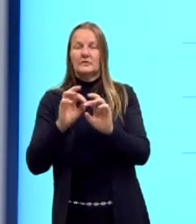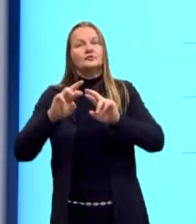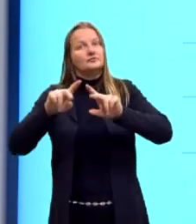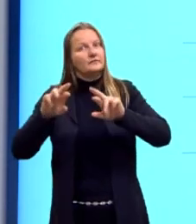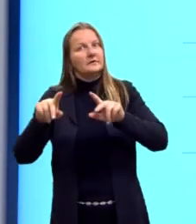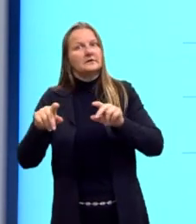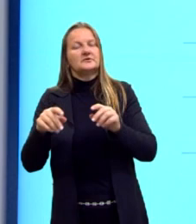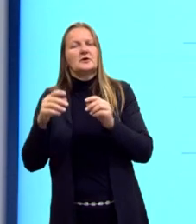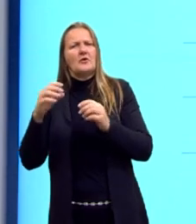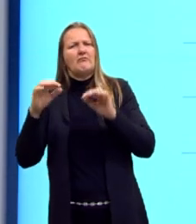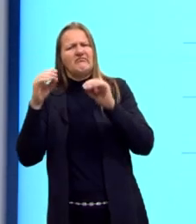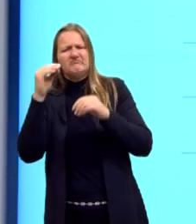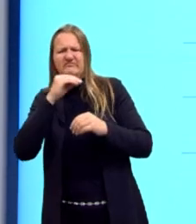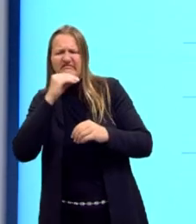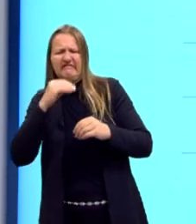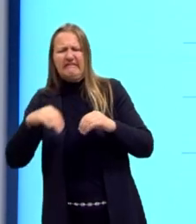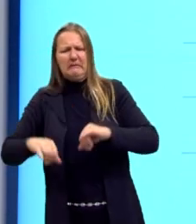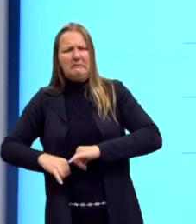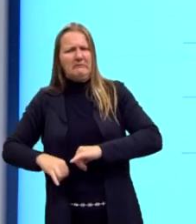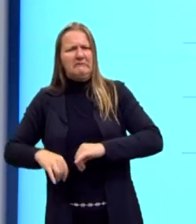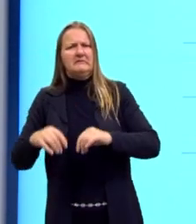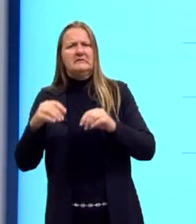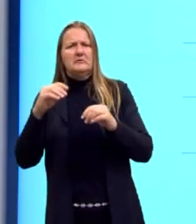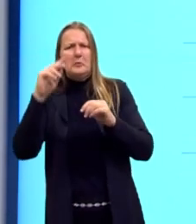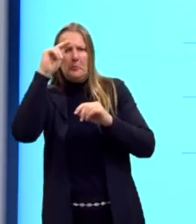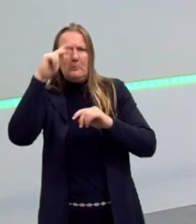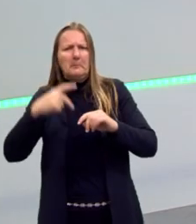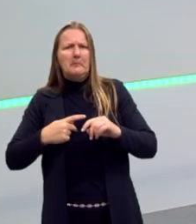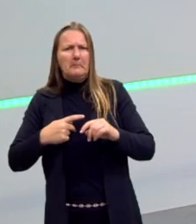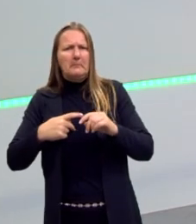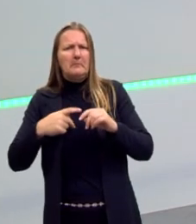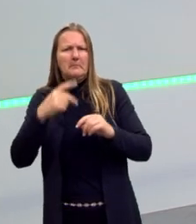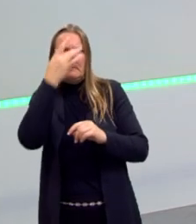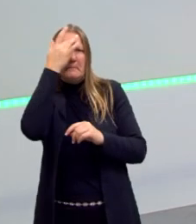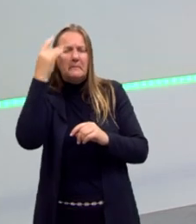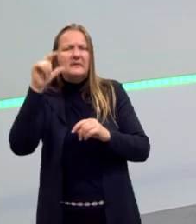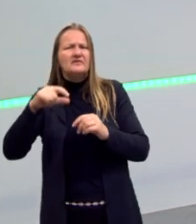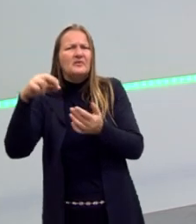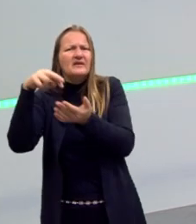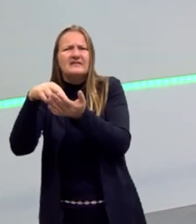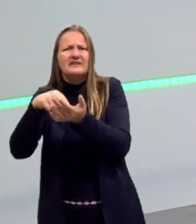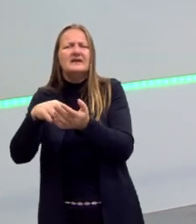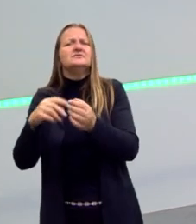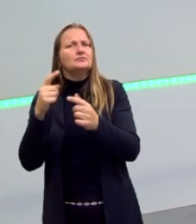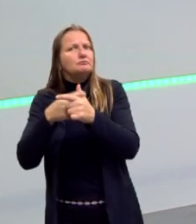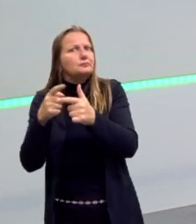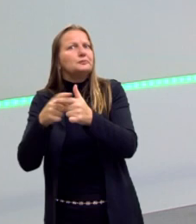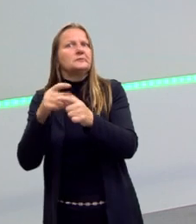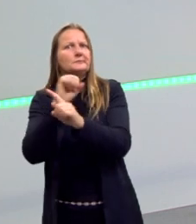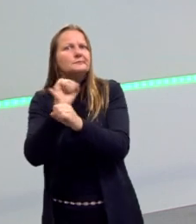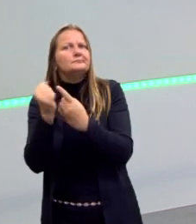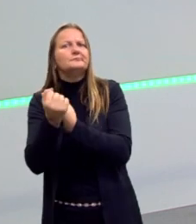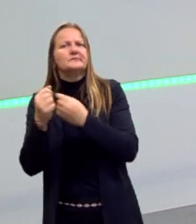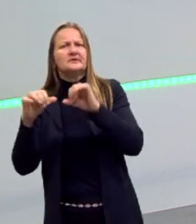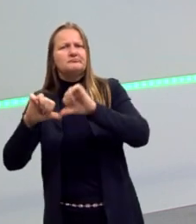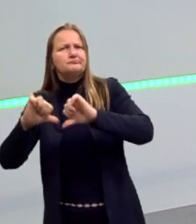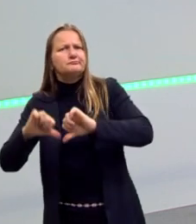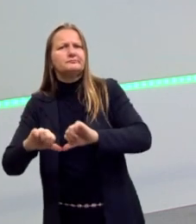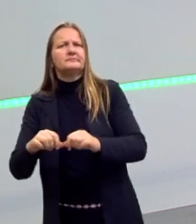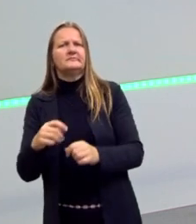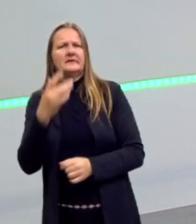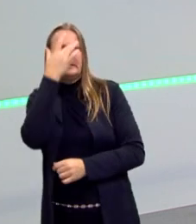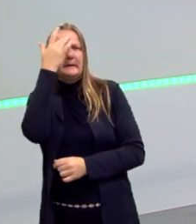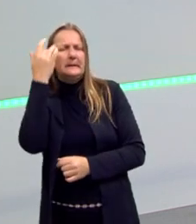Retratos de fracassos humanos. A gente começa a ter a realidade do que está acontecendo com as pessoas. Os fracassos das